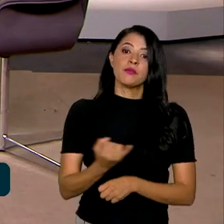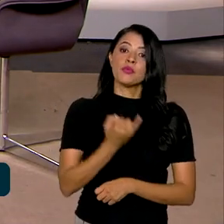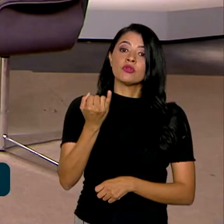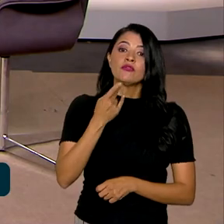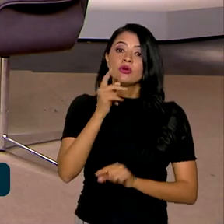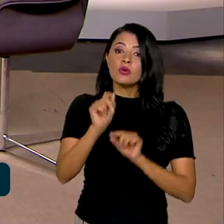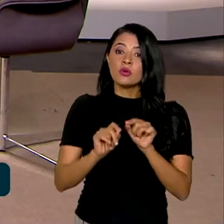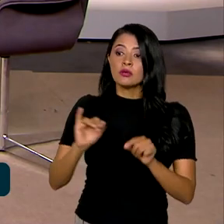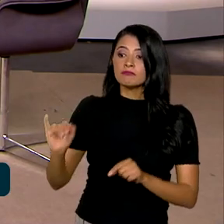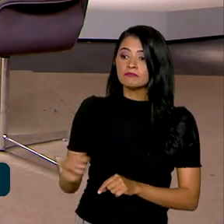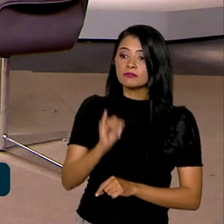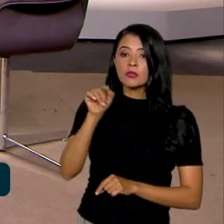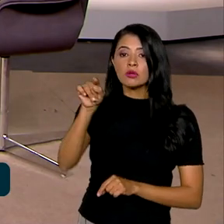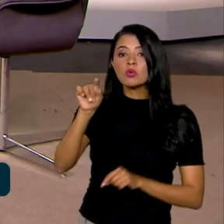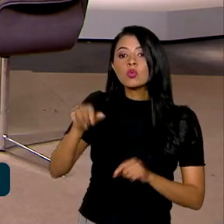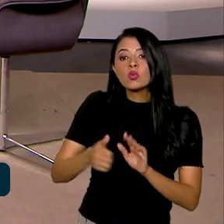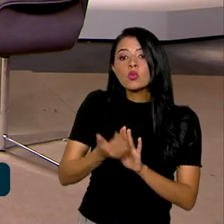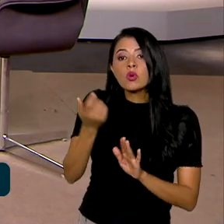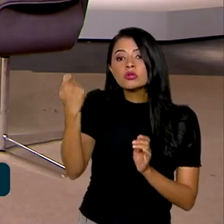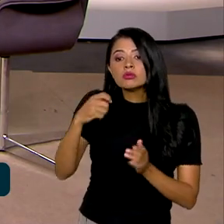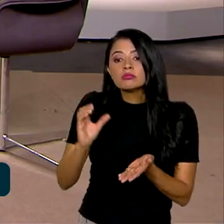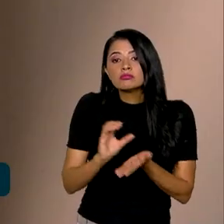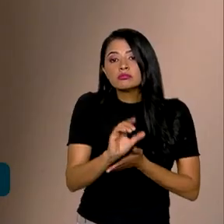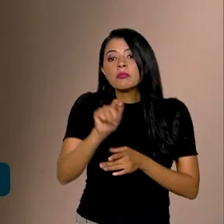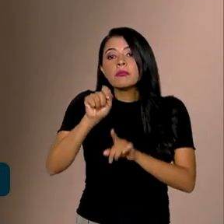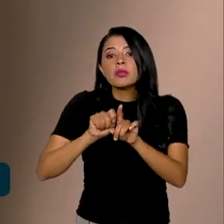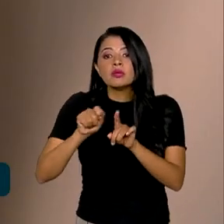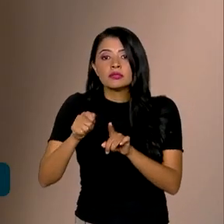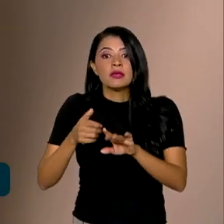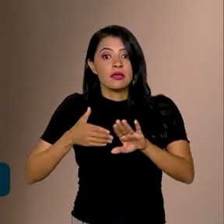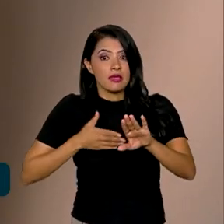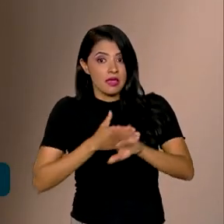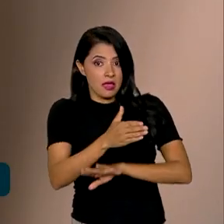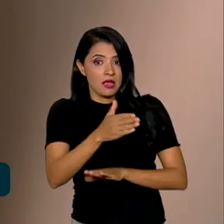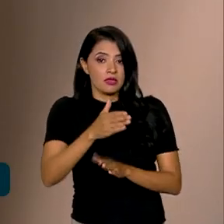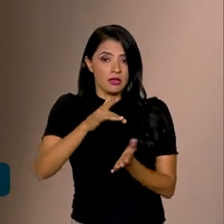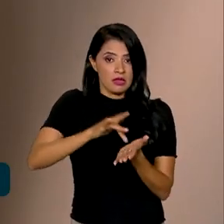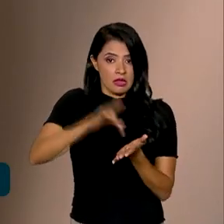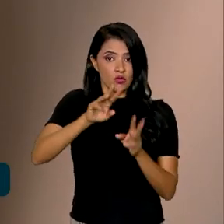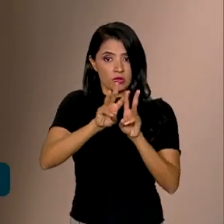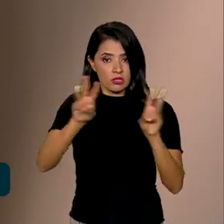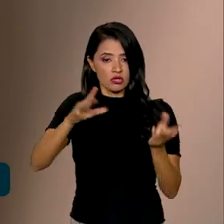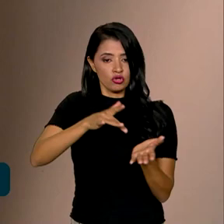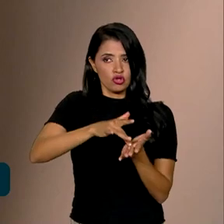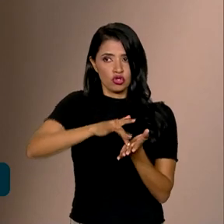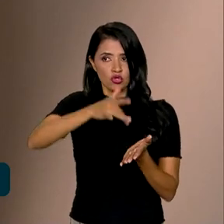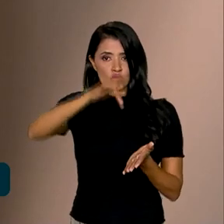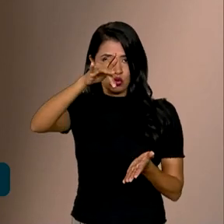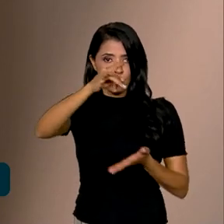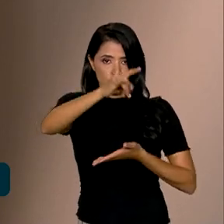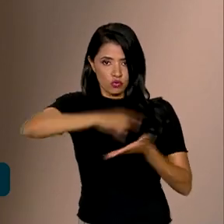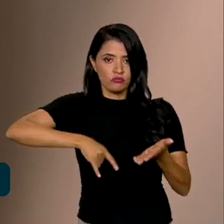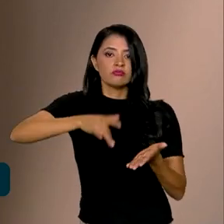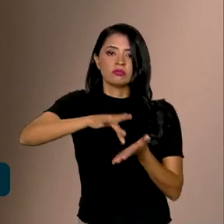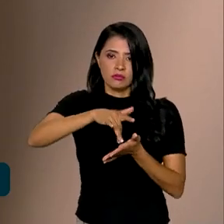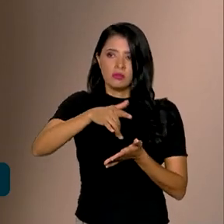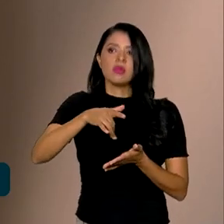você precisa fazer, quanto você tem que aplicar mensalmente, entra no site do Tesouro Direto, que é o www